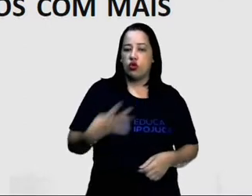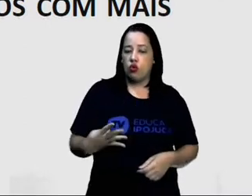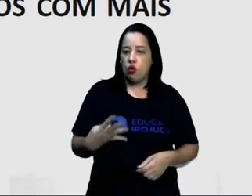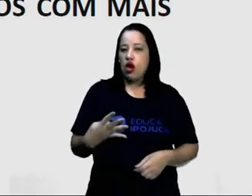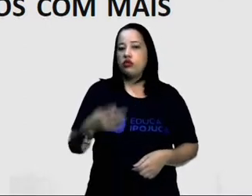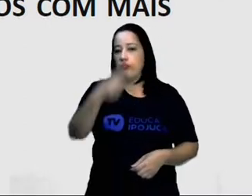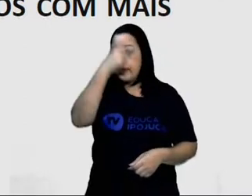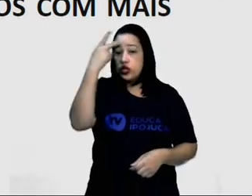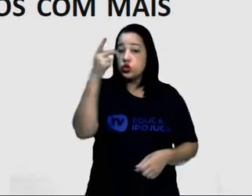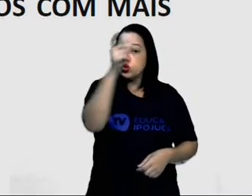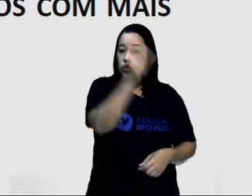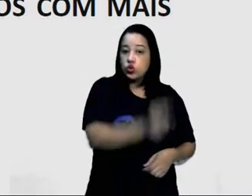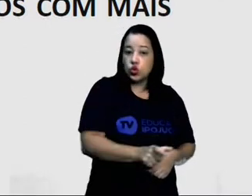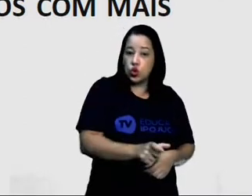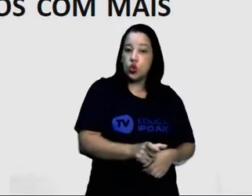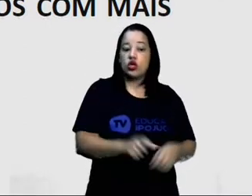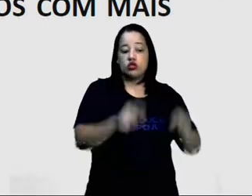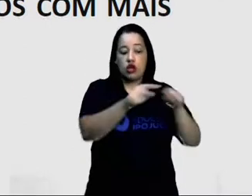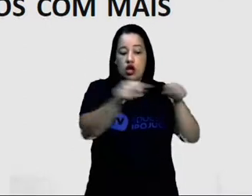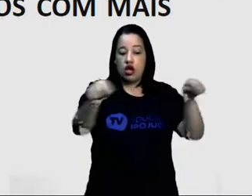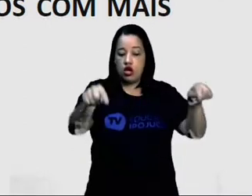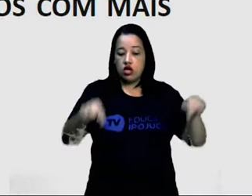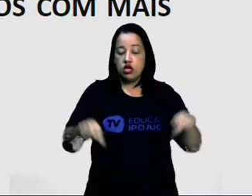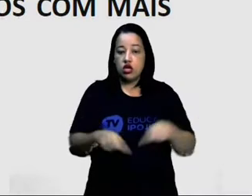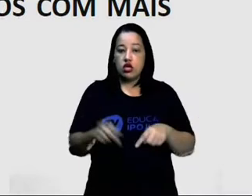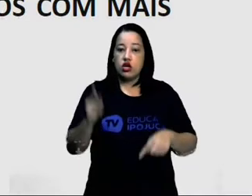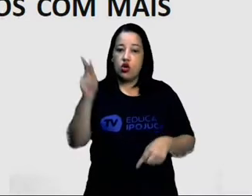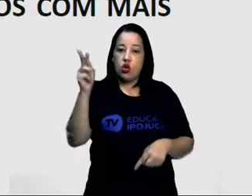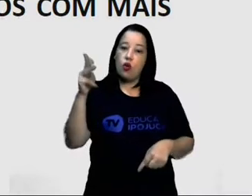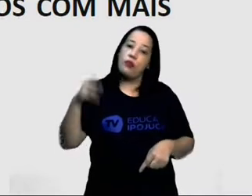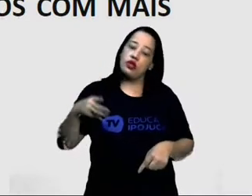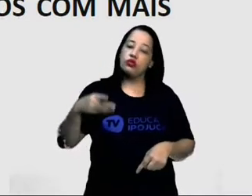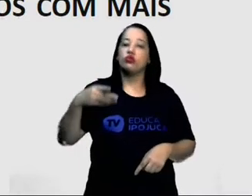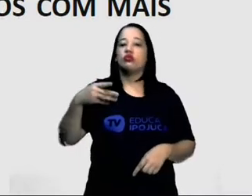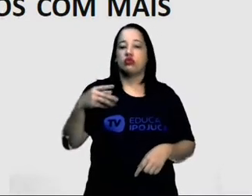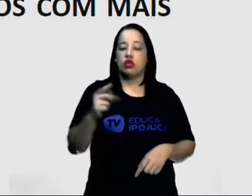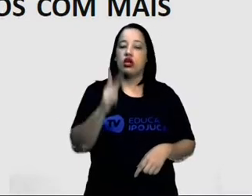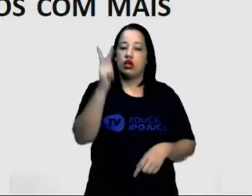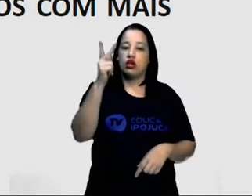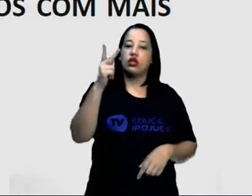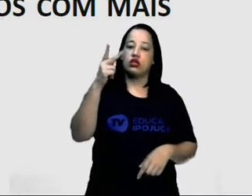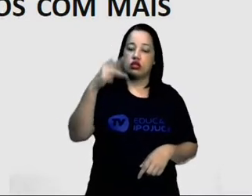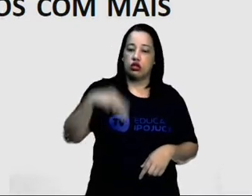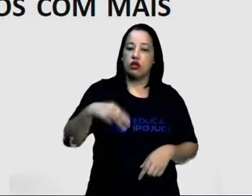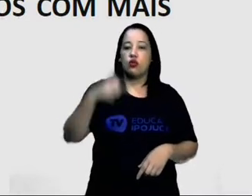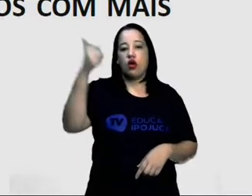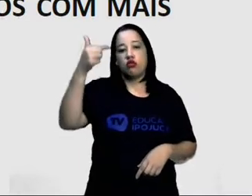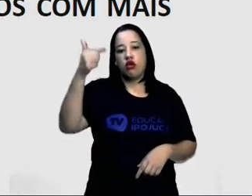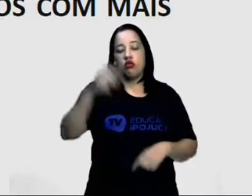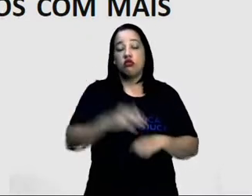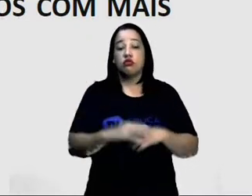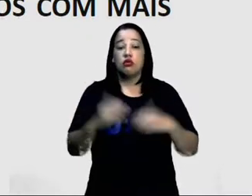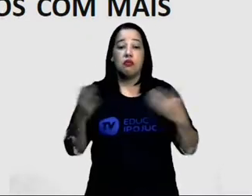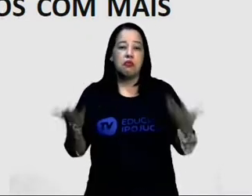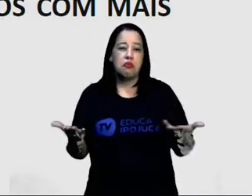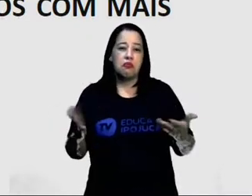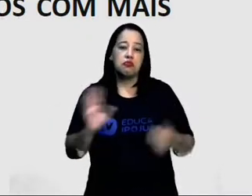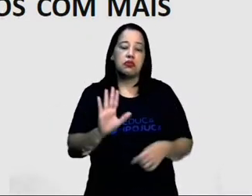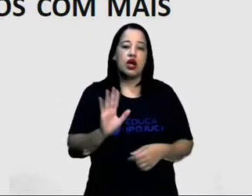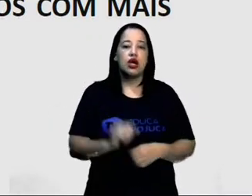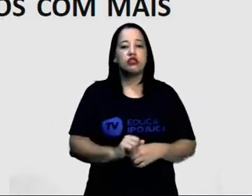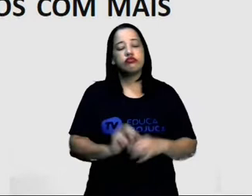Apesar de possuir uma grande população absoluta, o seu território é bastante extenso,